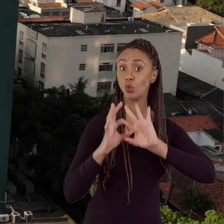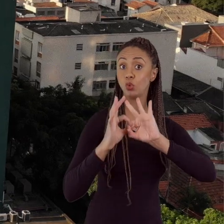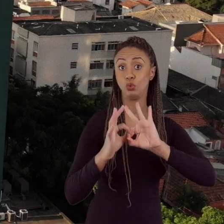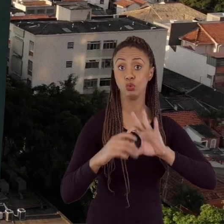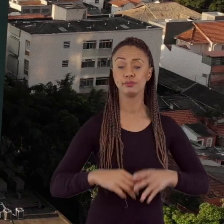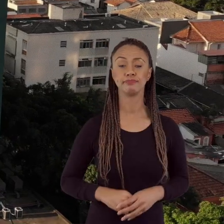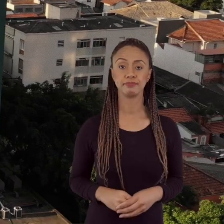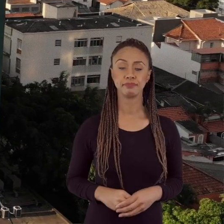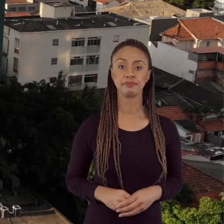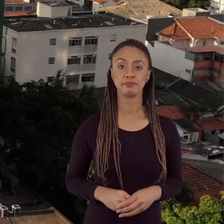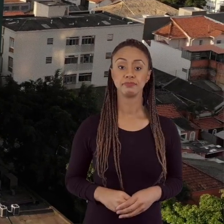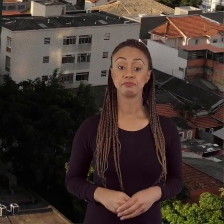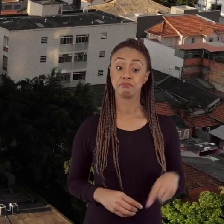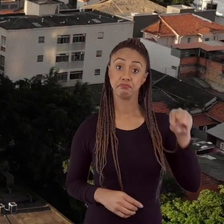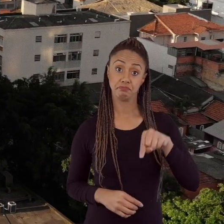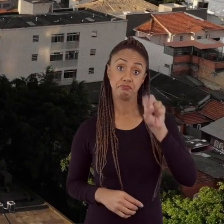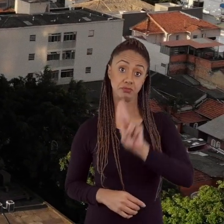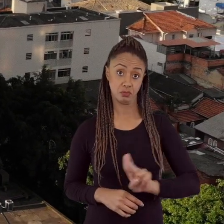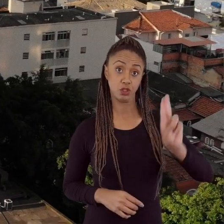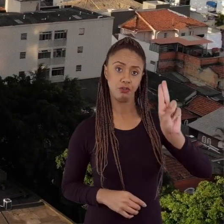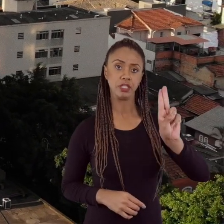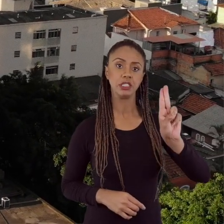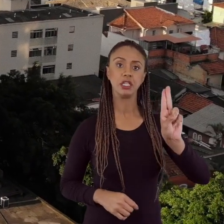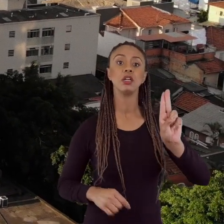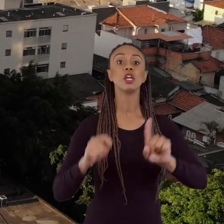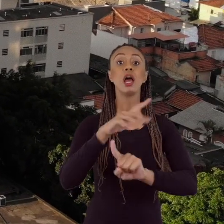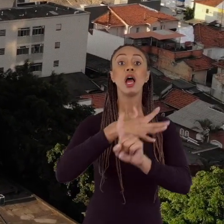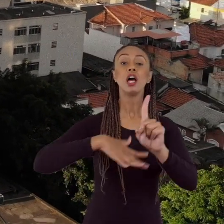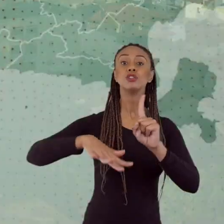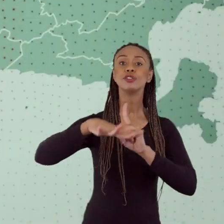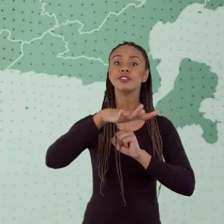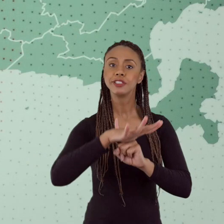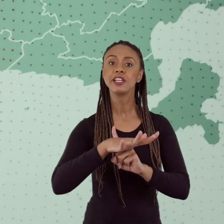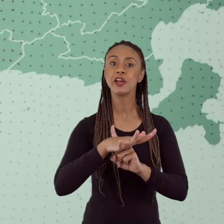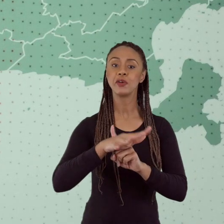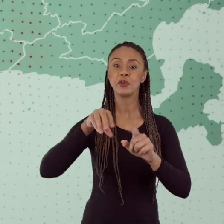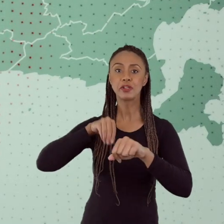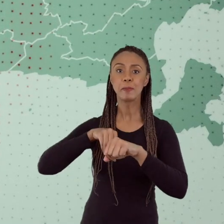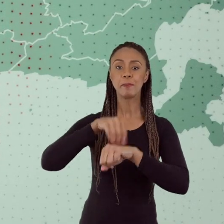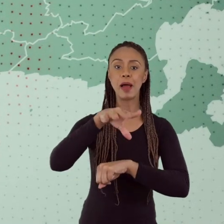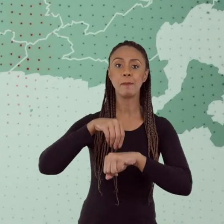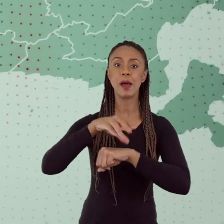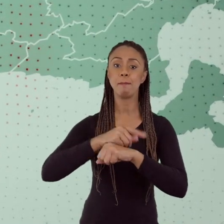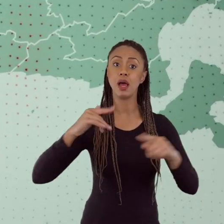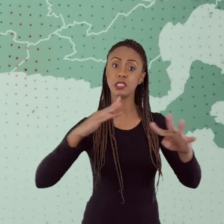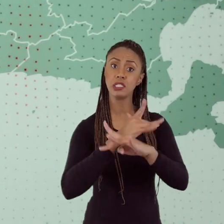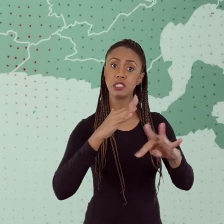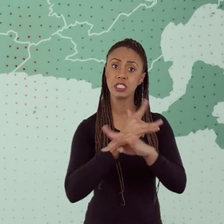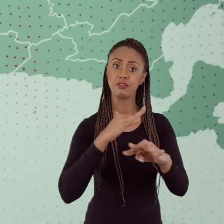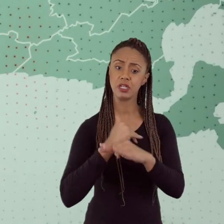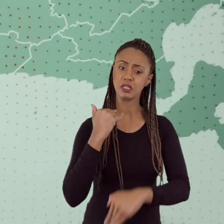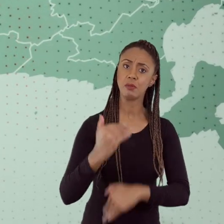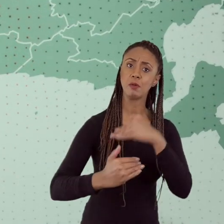sujeitos. A universidade, ela retorna para a sociedade um ciclo virtuoso para a construção da civilização, em